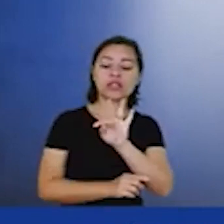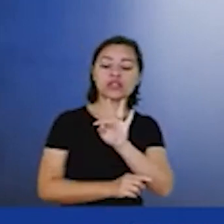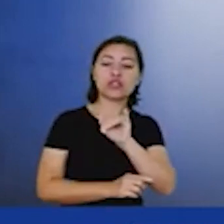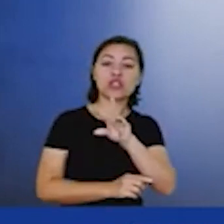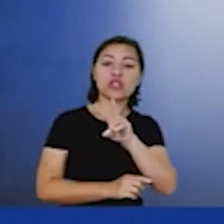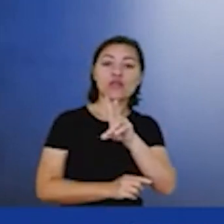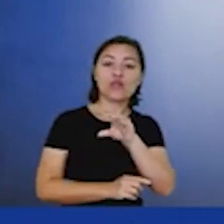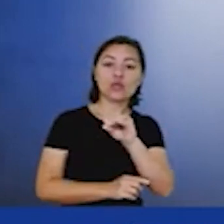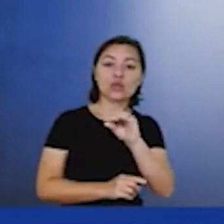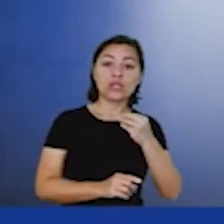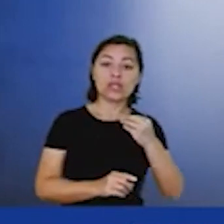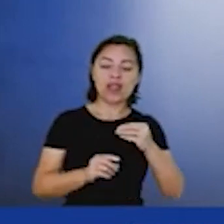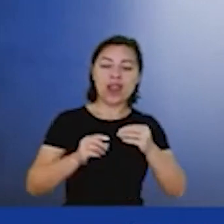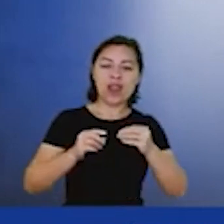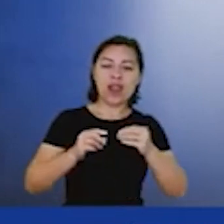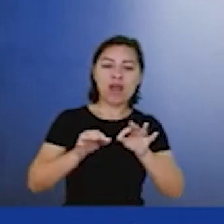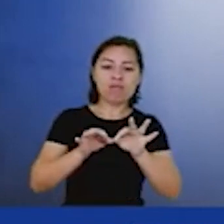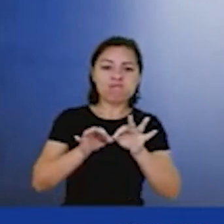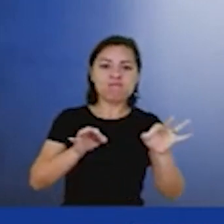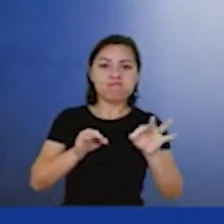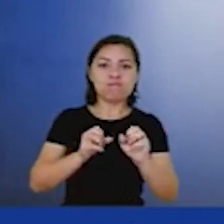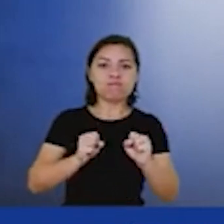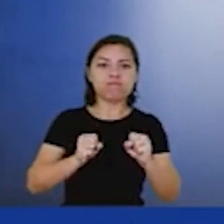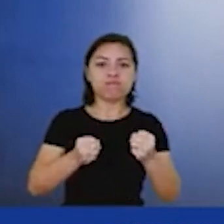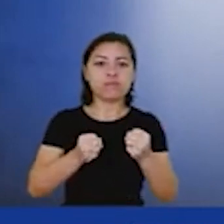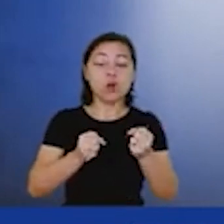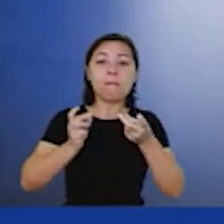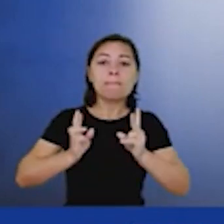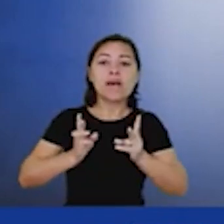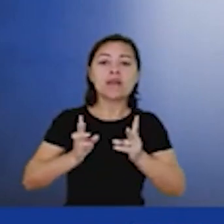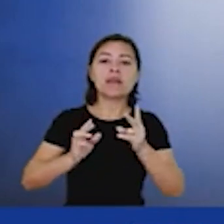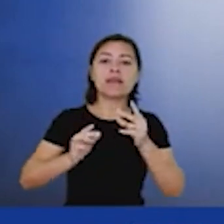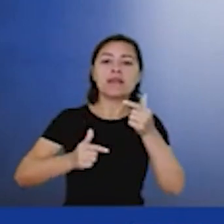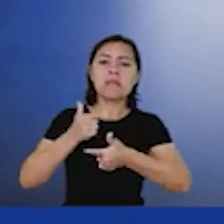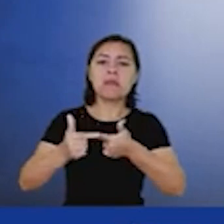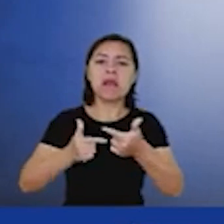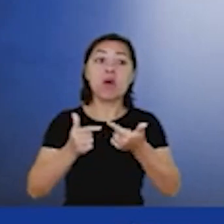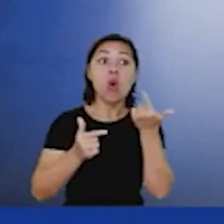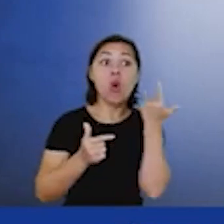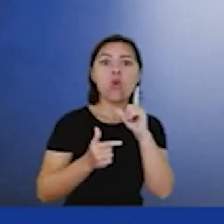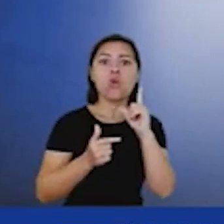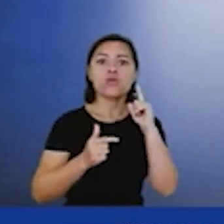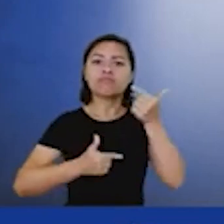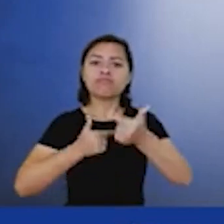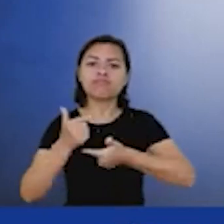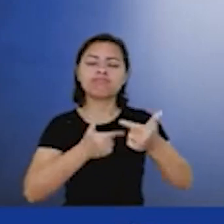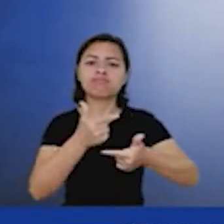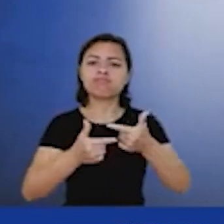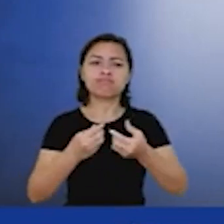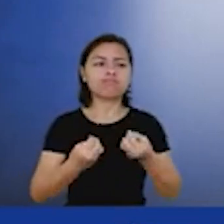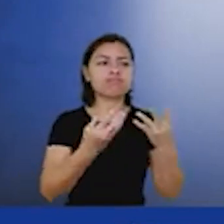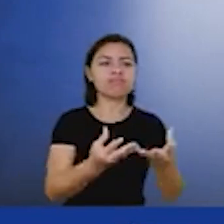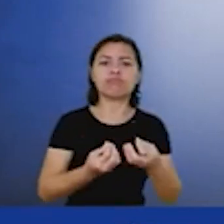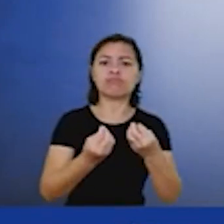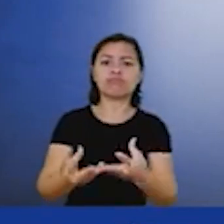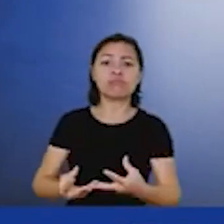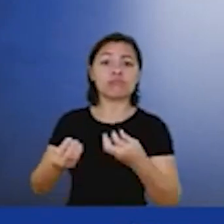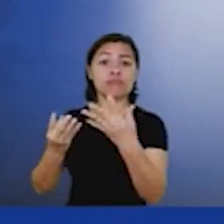estendendo os investimentos, mantendo empregos, gerando empregos, na verdade, e garantindo